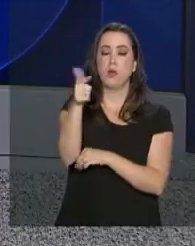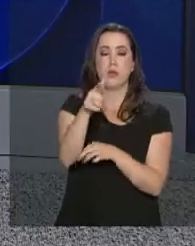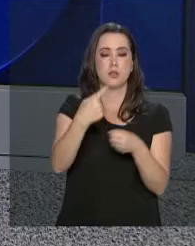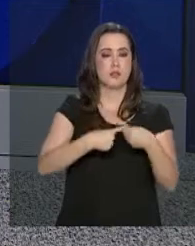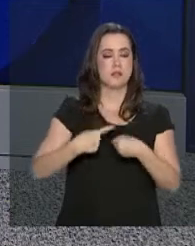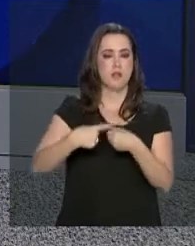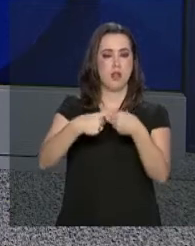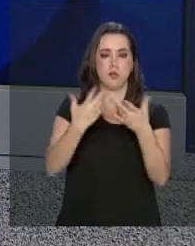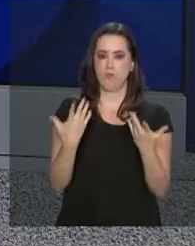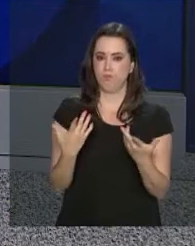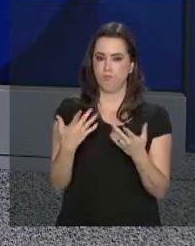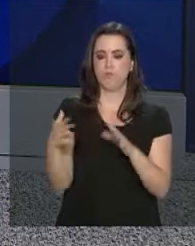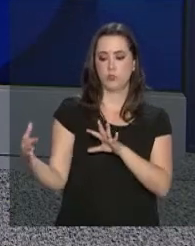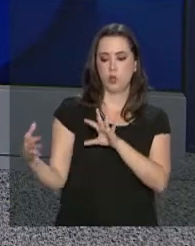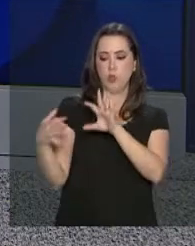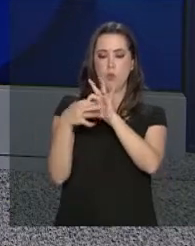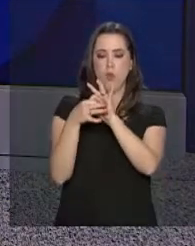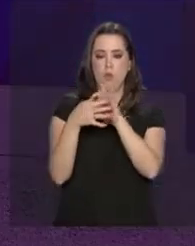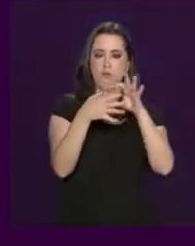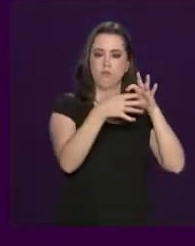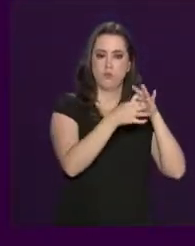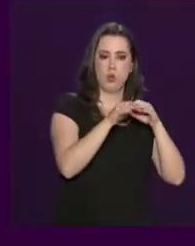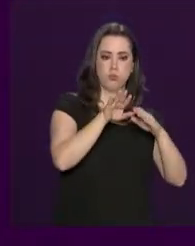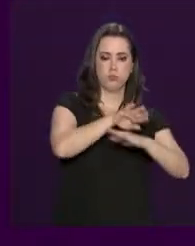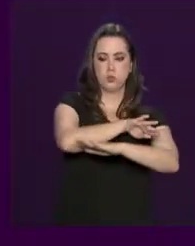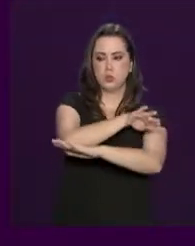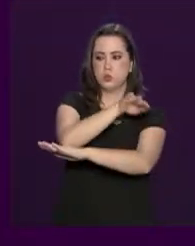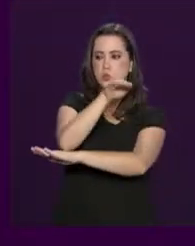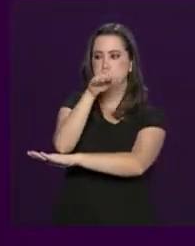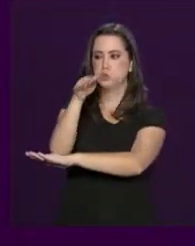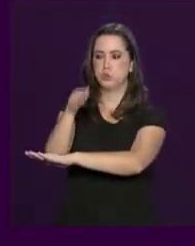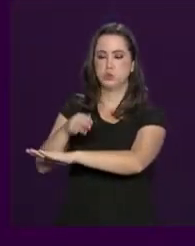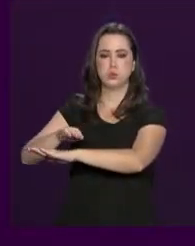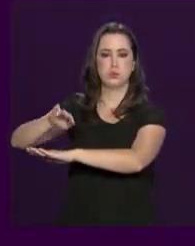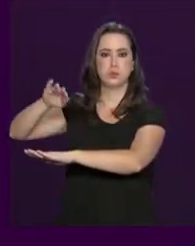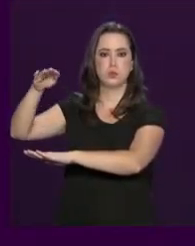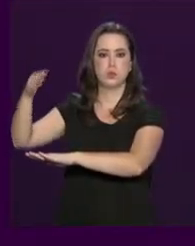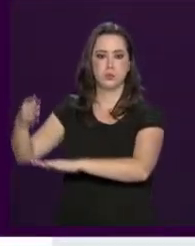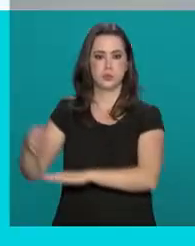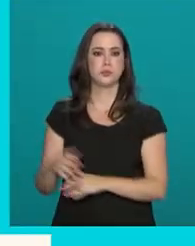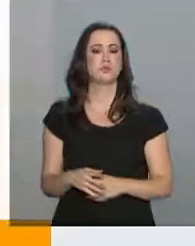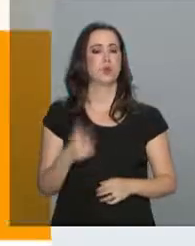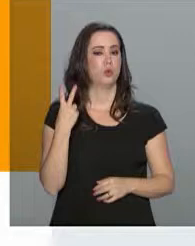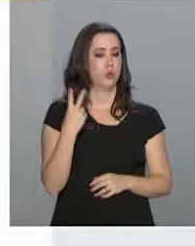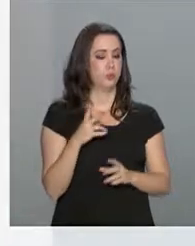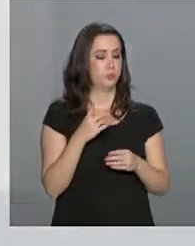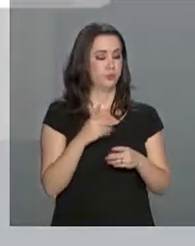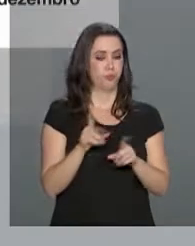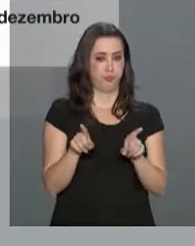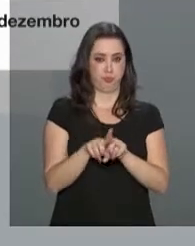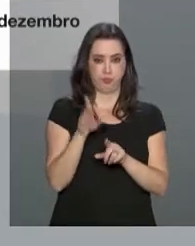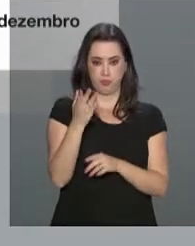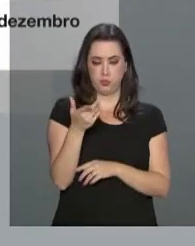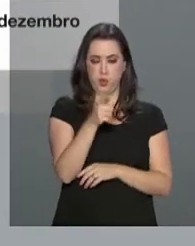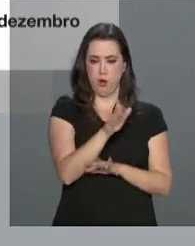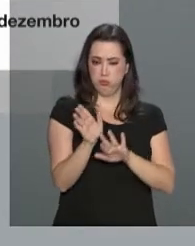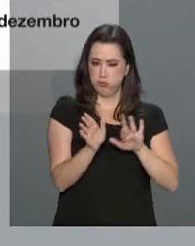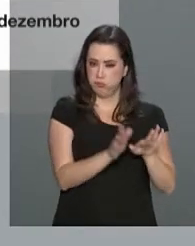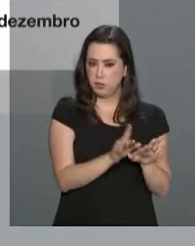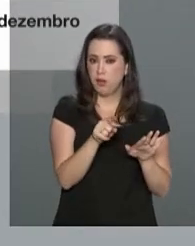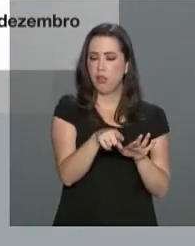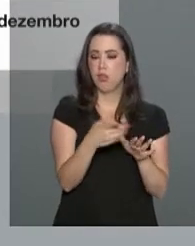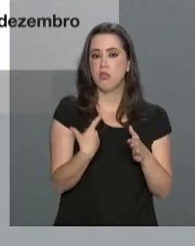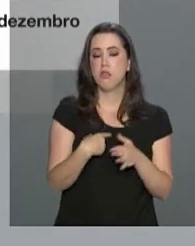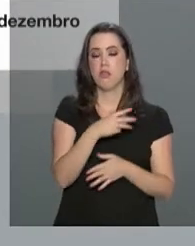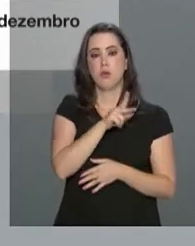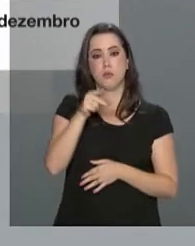presidente Michel Temer anunciou hoje, pelo Twitter, que colocou o governo federal à disposição das famílias das vítimas de um incêndio em Manaus, no